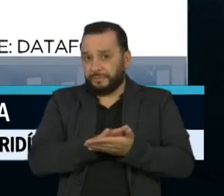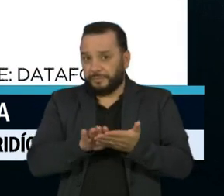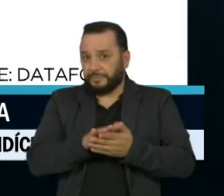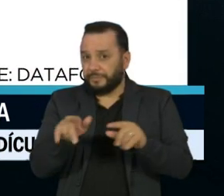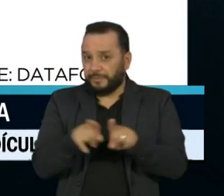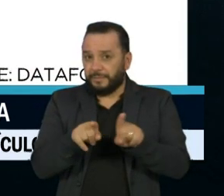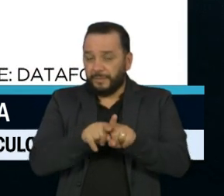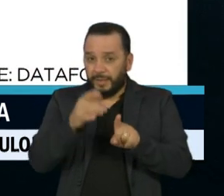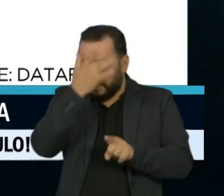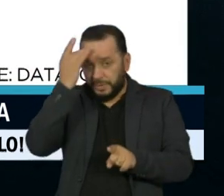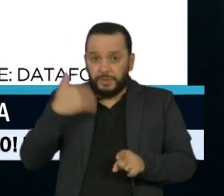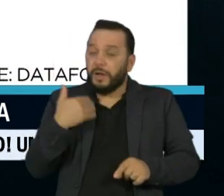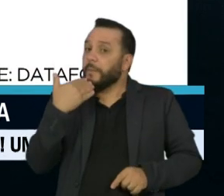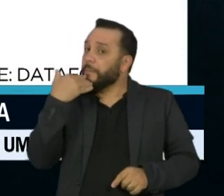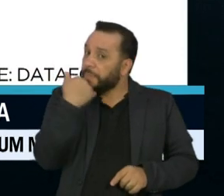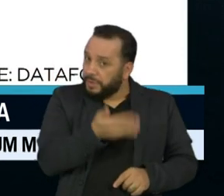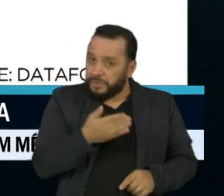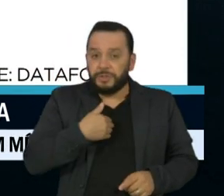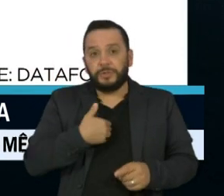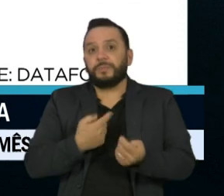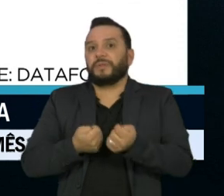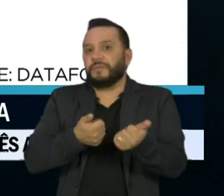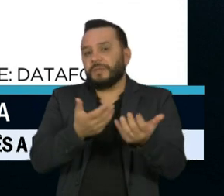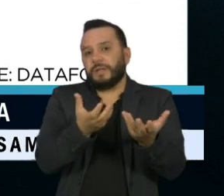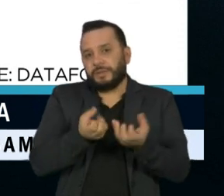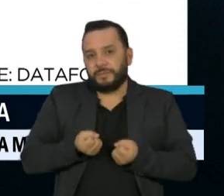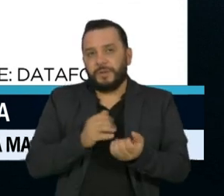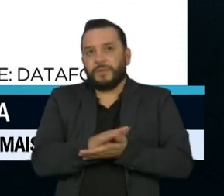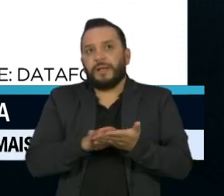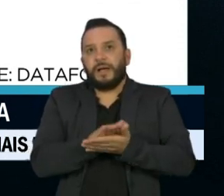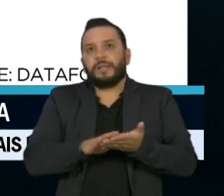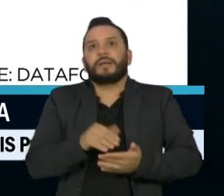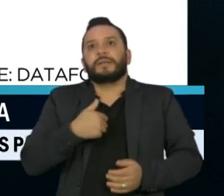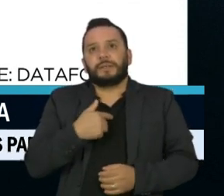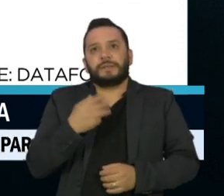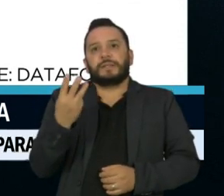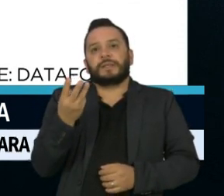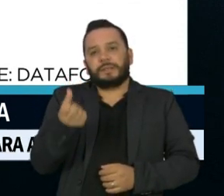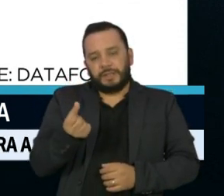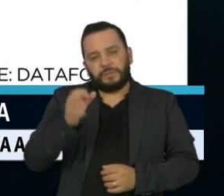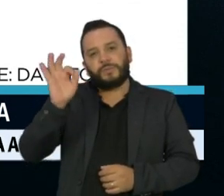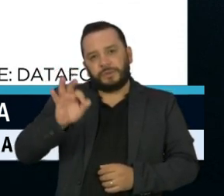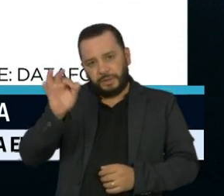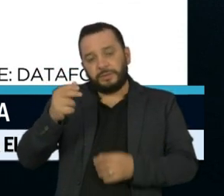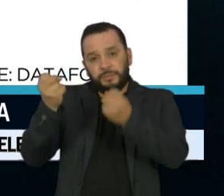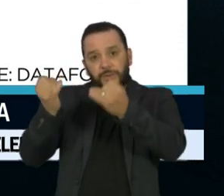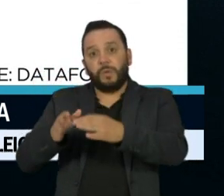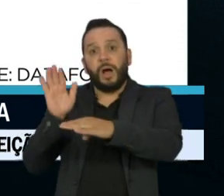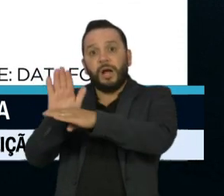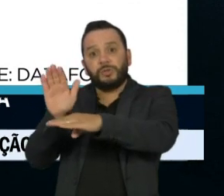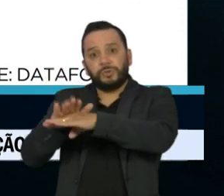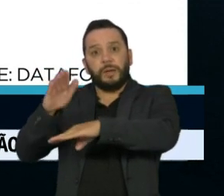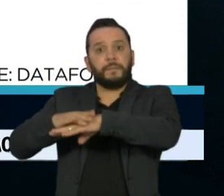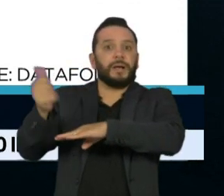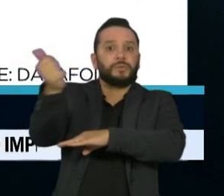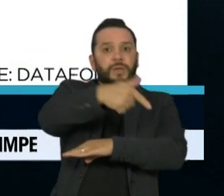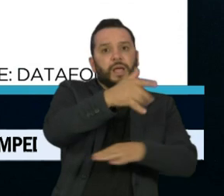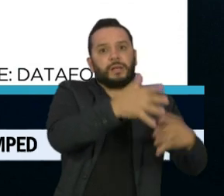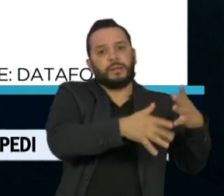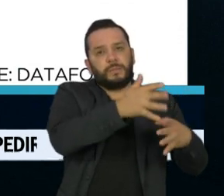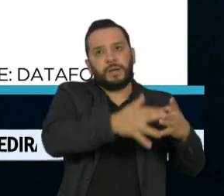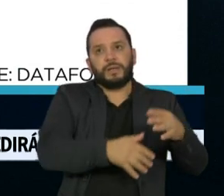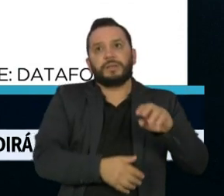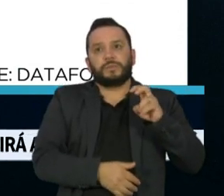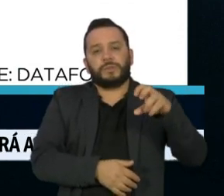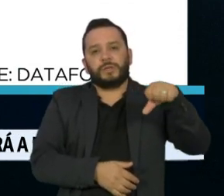pediram o auxílio e não receberam, 36% disseram que o presidente mais ajuda do que atrapalha. 59